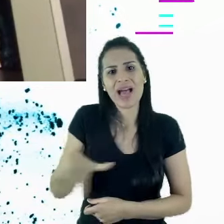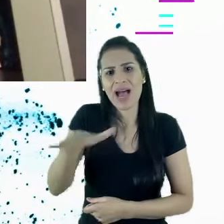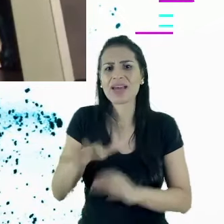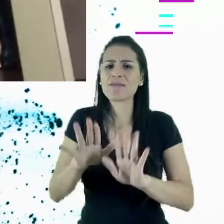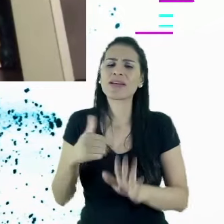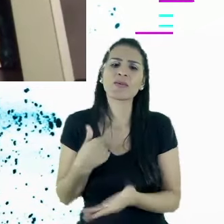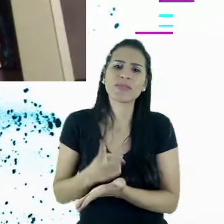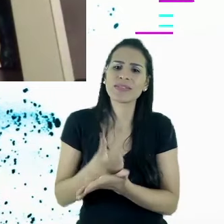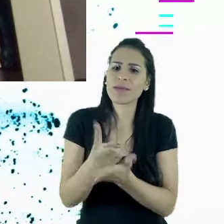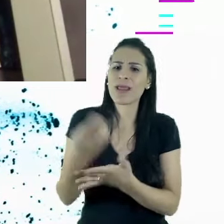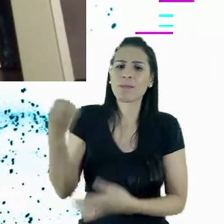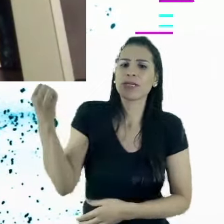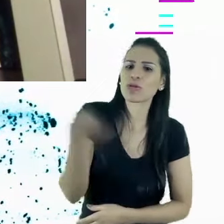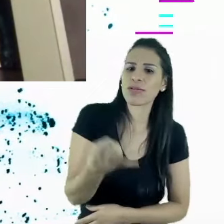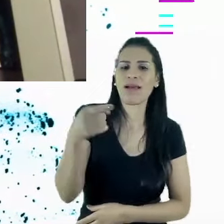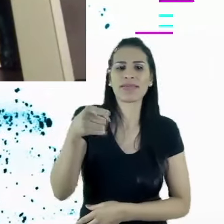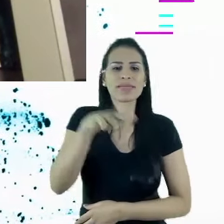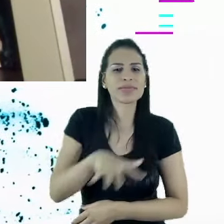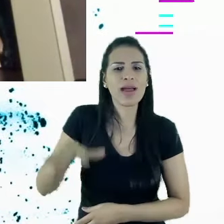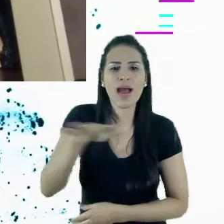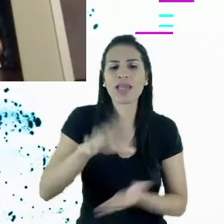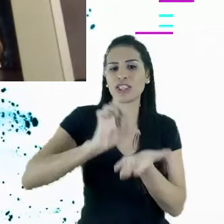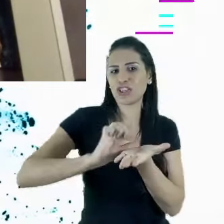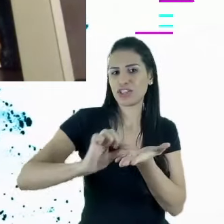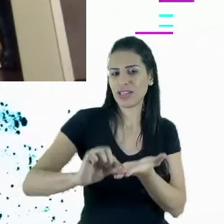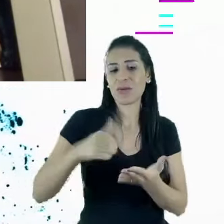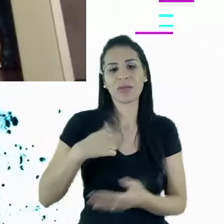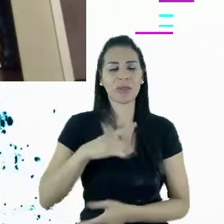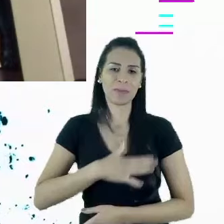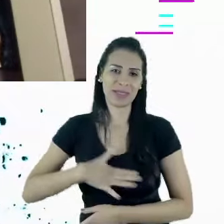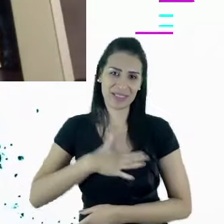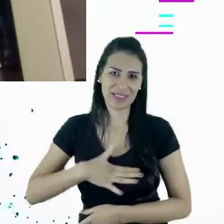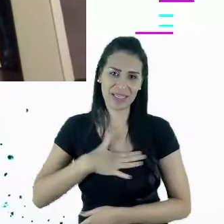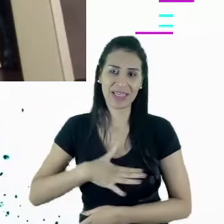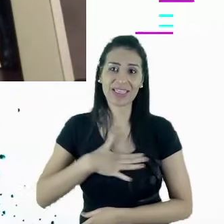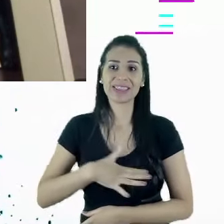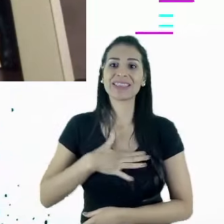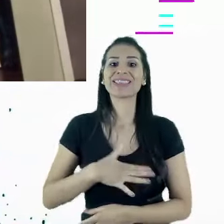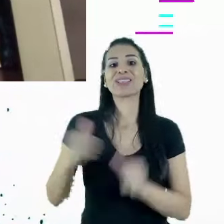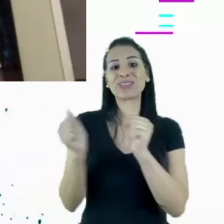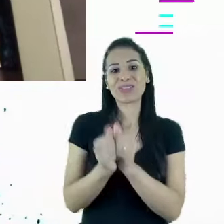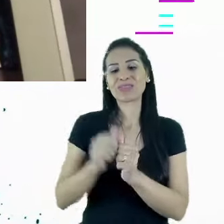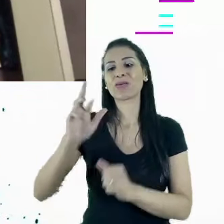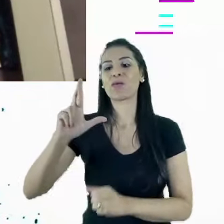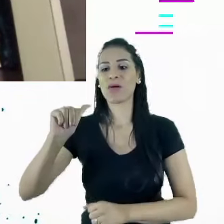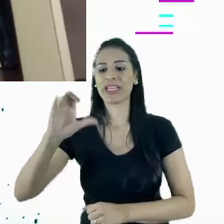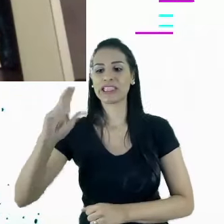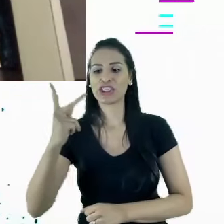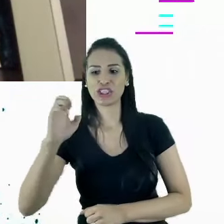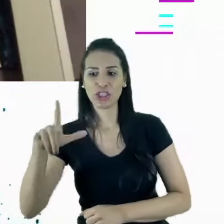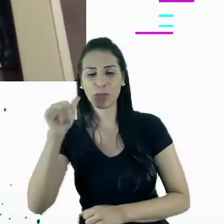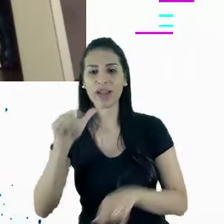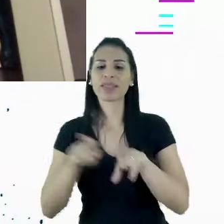por esse universo, muito apaixonada pelo universo digital, e eu tenho o prazer enorme de ter Alexandre e Rachel para a gente trocar ideia aqui,